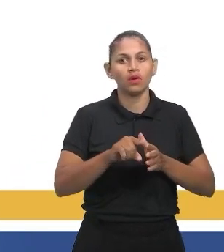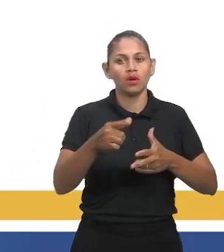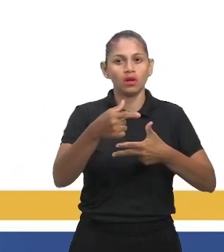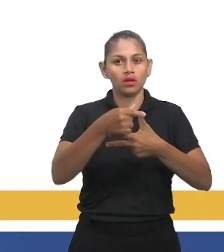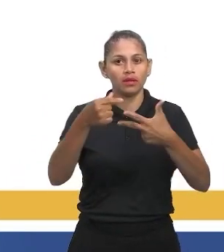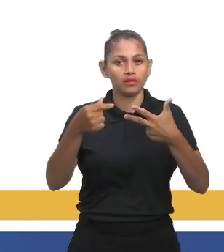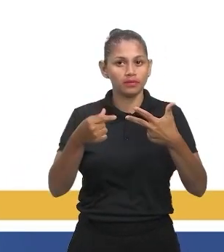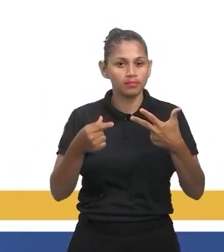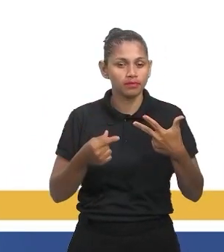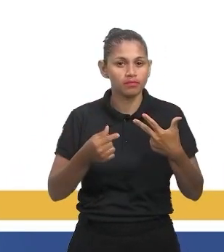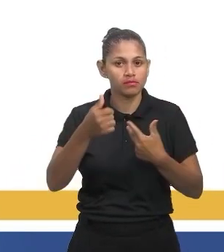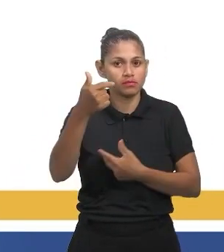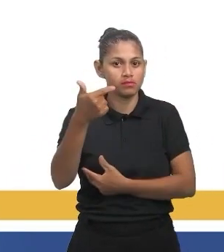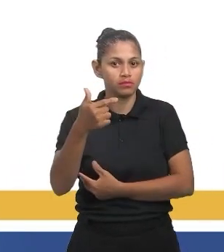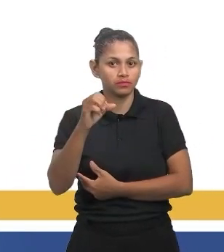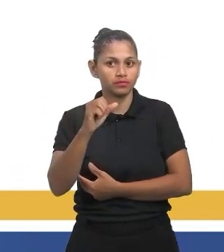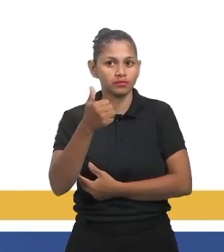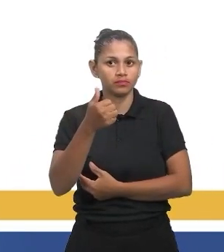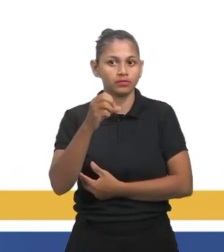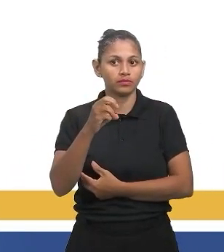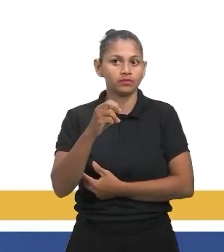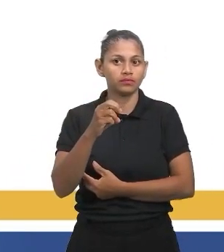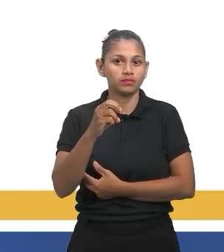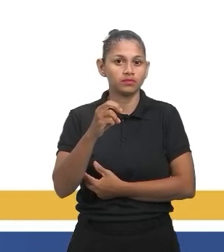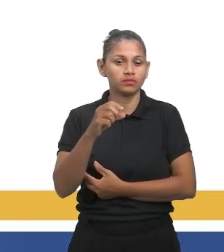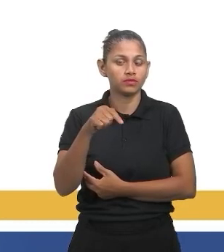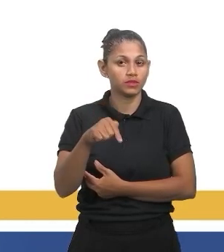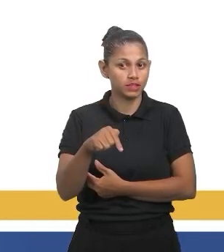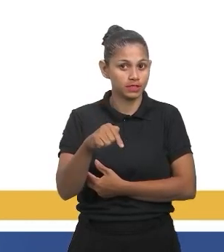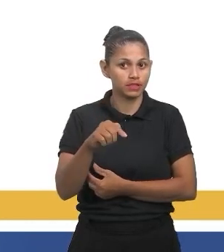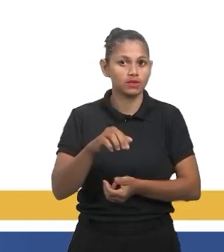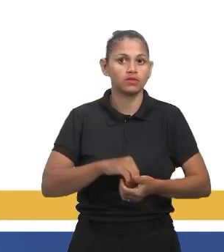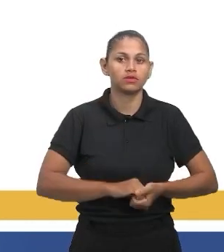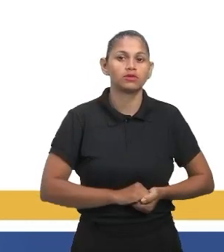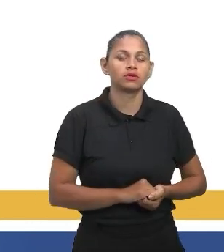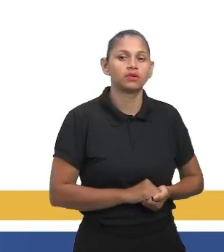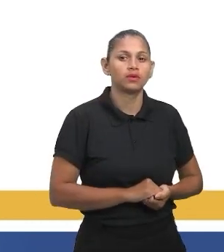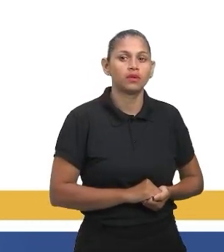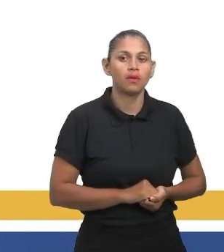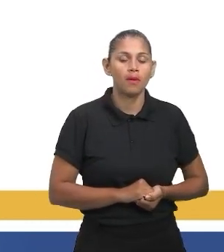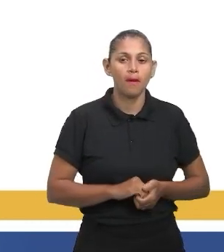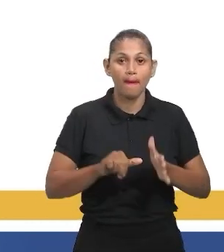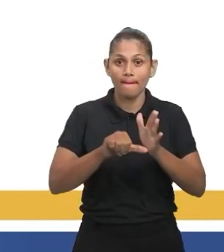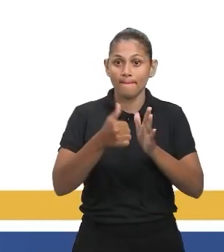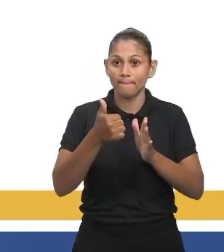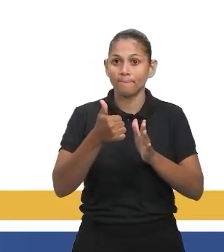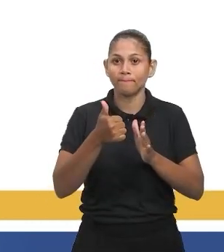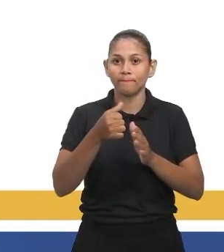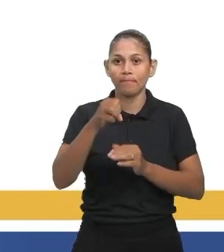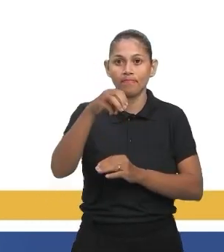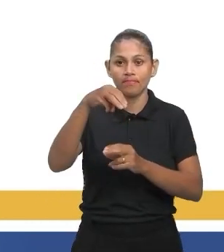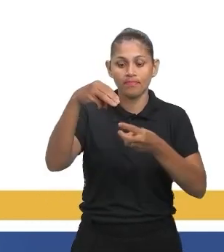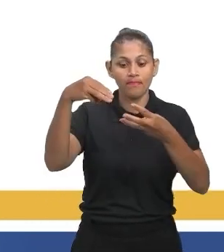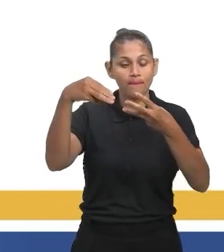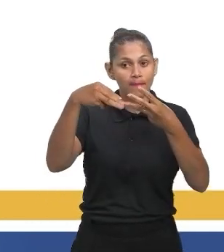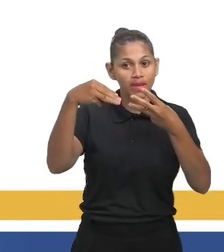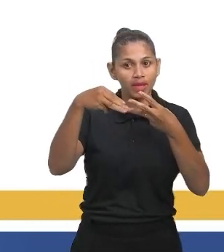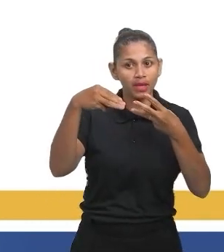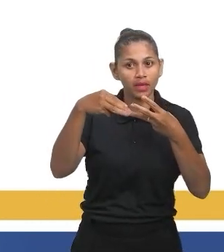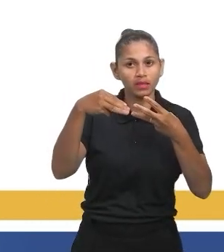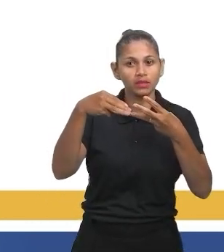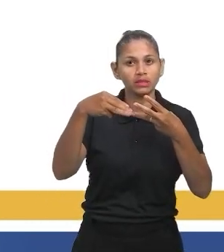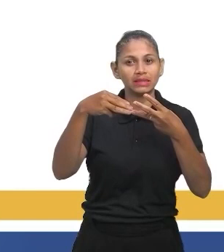questão 174. O gráfico apresenta... Ah, lembra de ler primeiro o comando, né? A mediana dessa taxa de